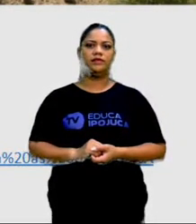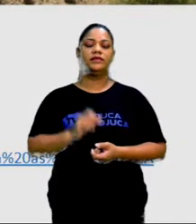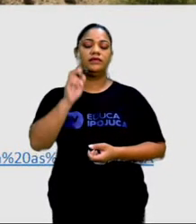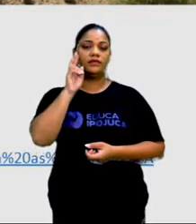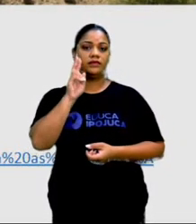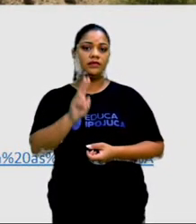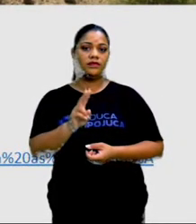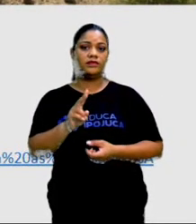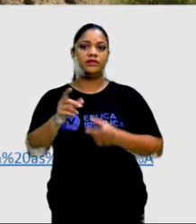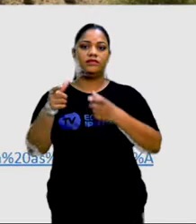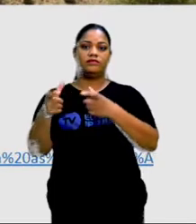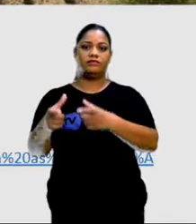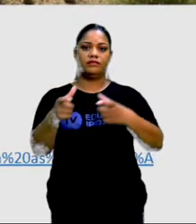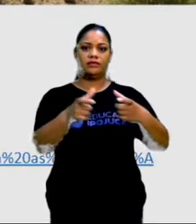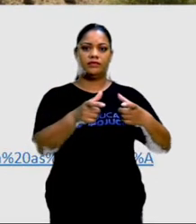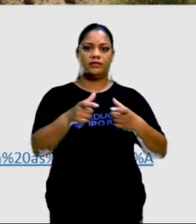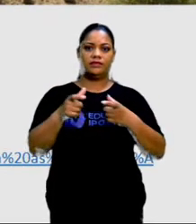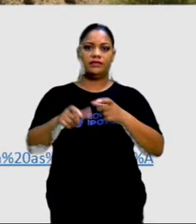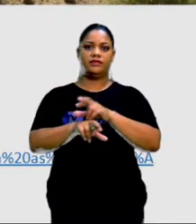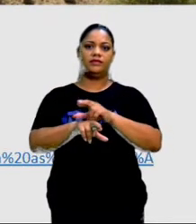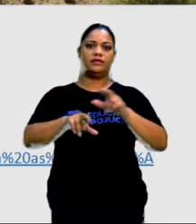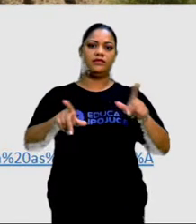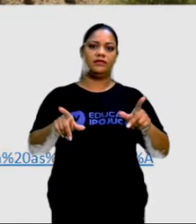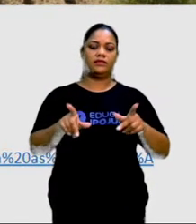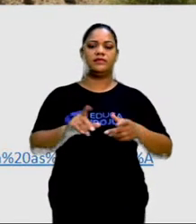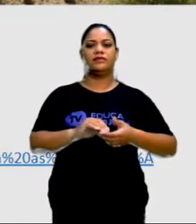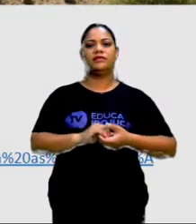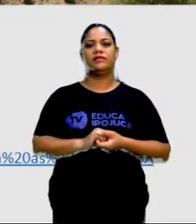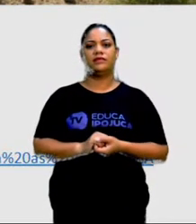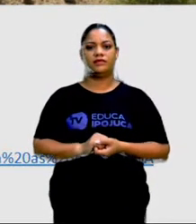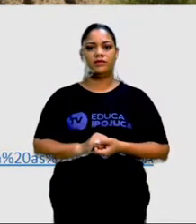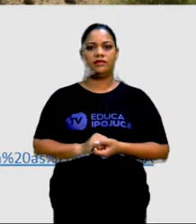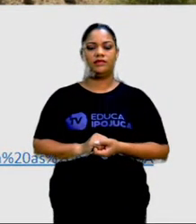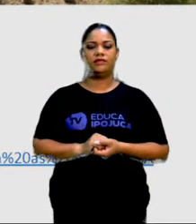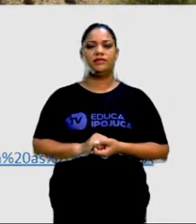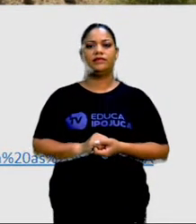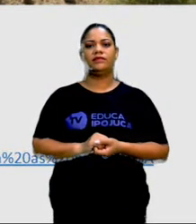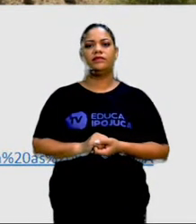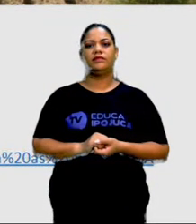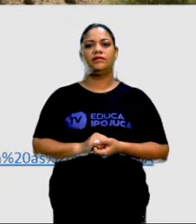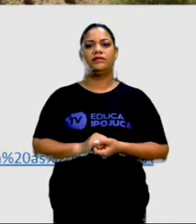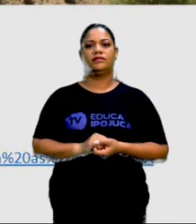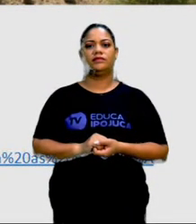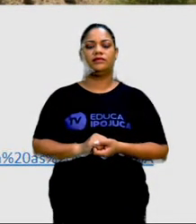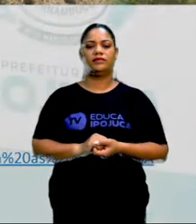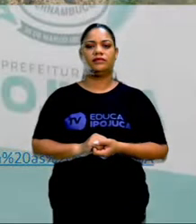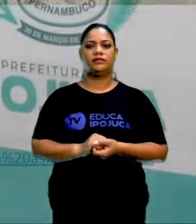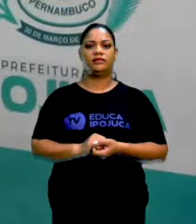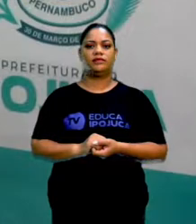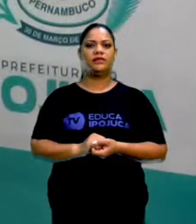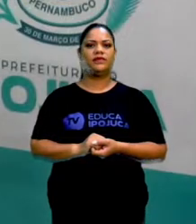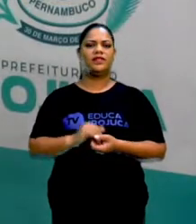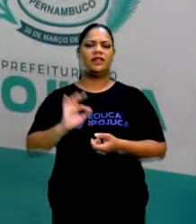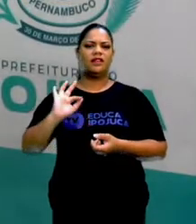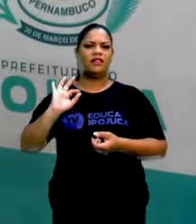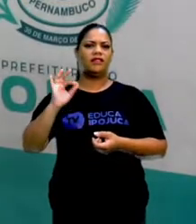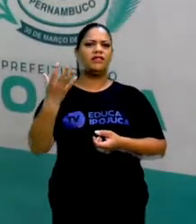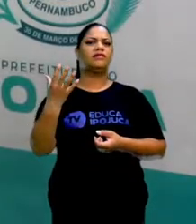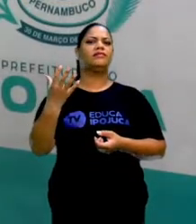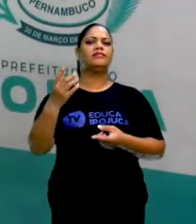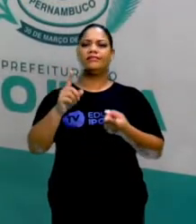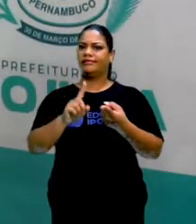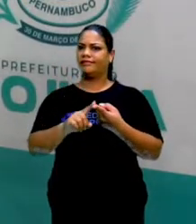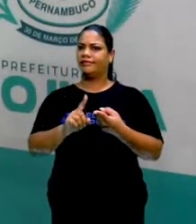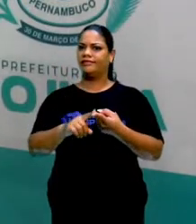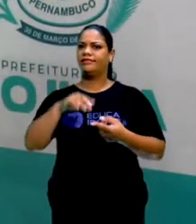prover habitats para a biodiversidade e propósito de carbono. Então a gente vê que esse fenômeno aqui, ele também prejudica